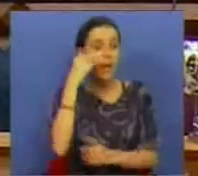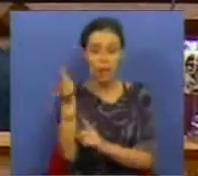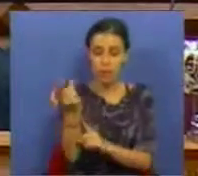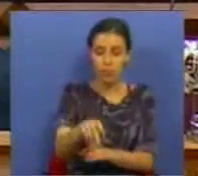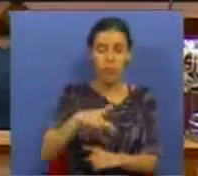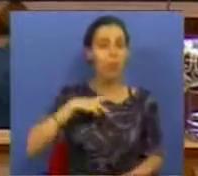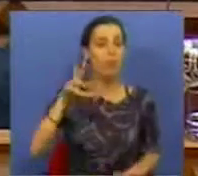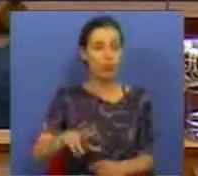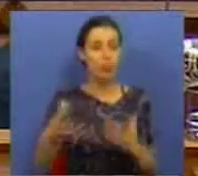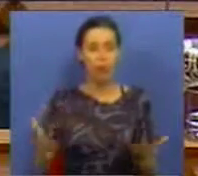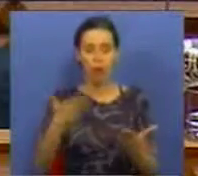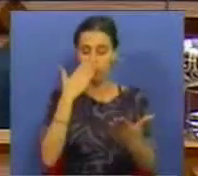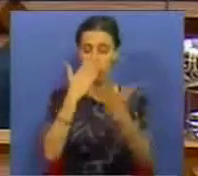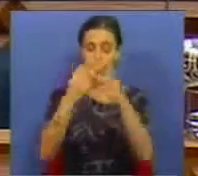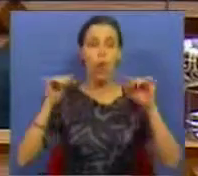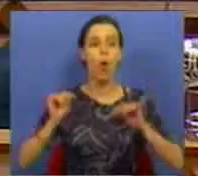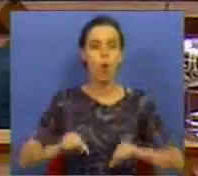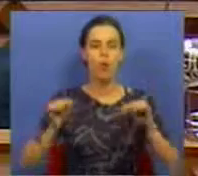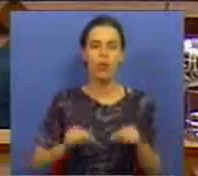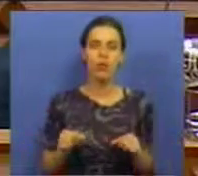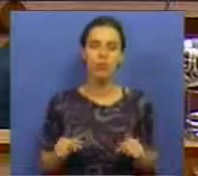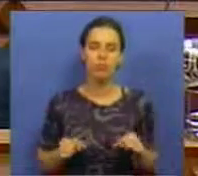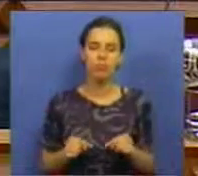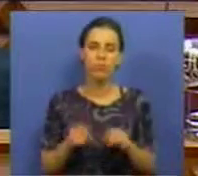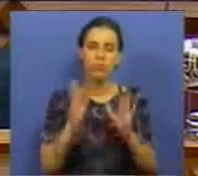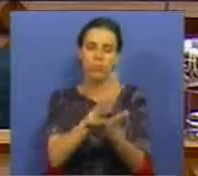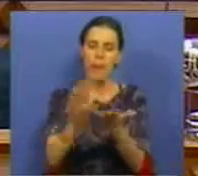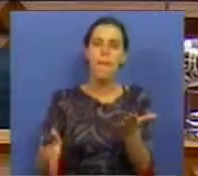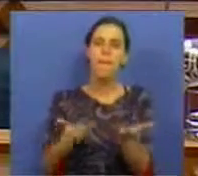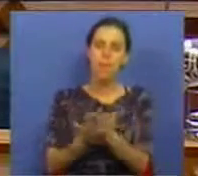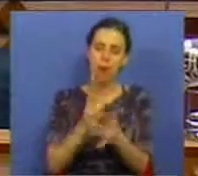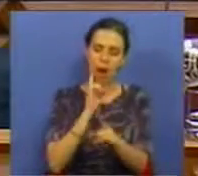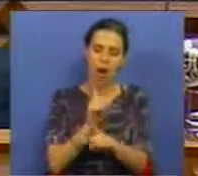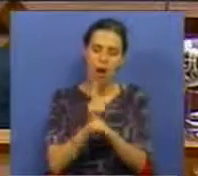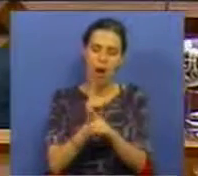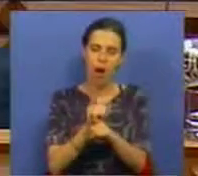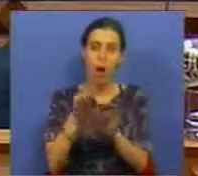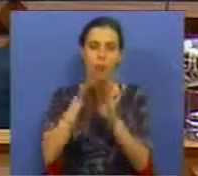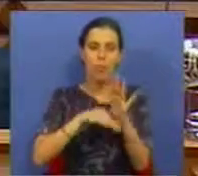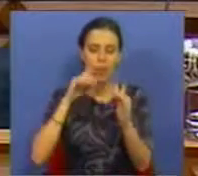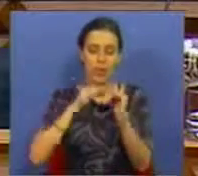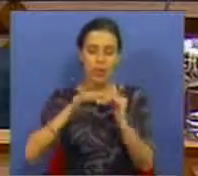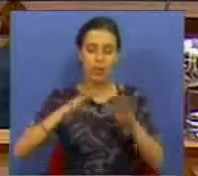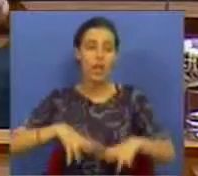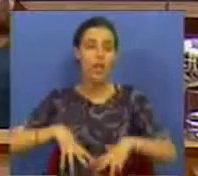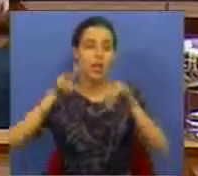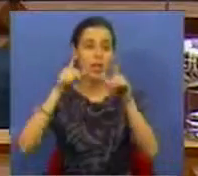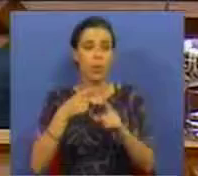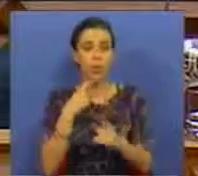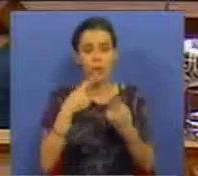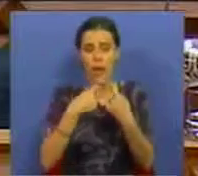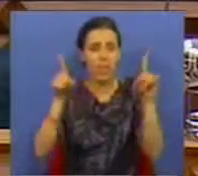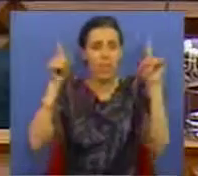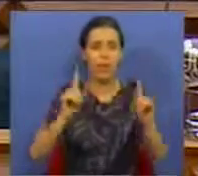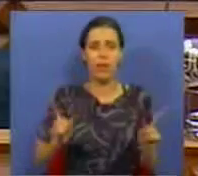enfrenta hoje e já a proposta que tinha ensaiado com o Programa de Estabilidade e Crescimento, que aliás não são muito